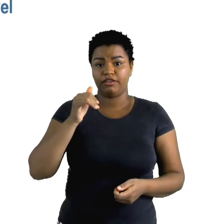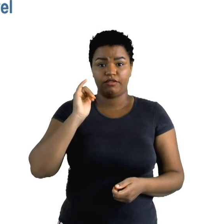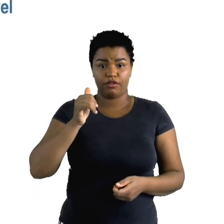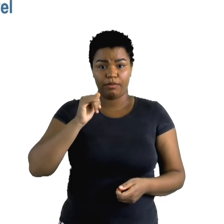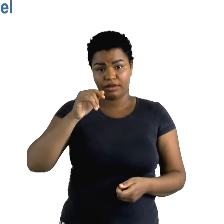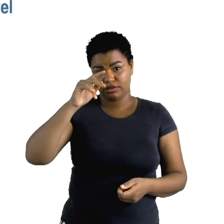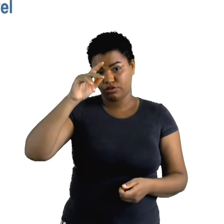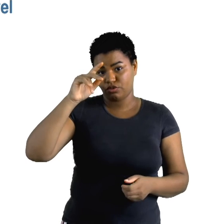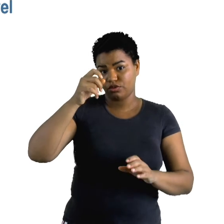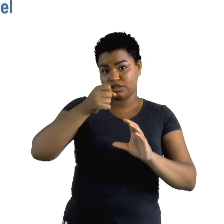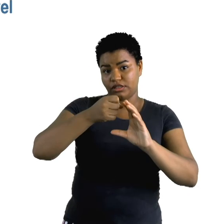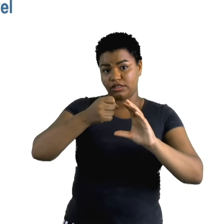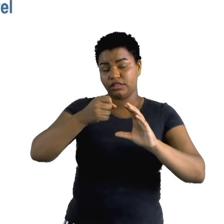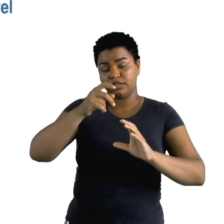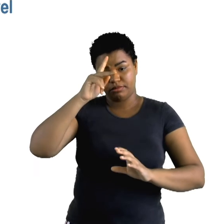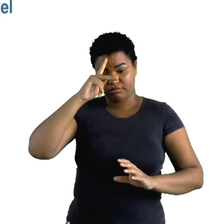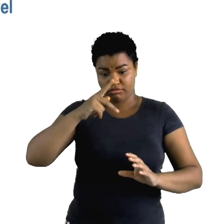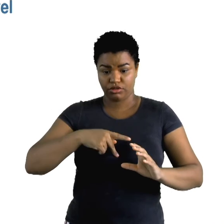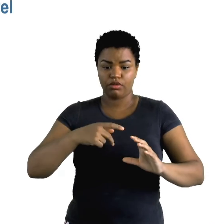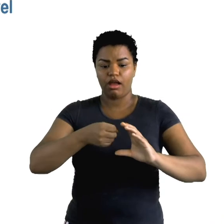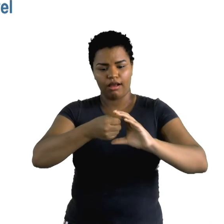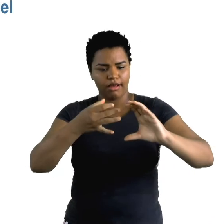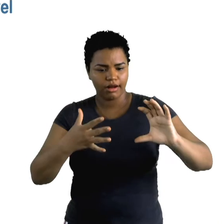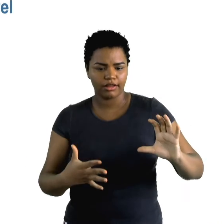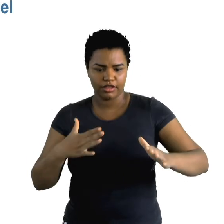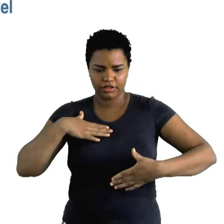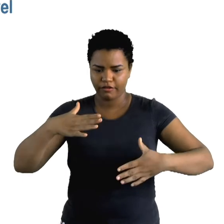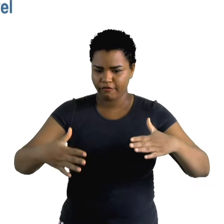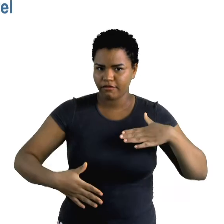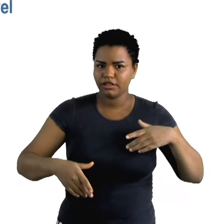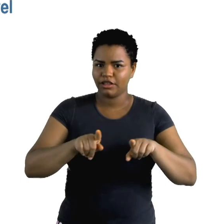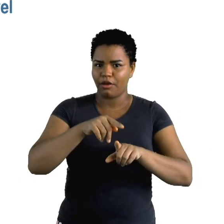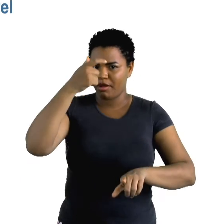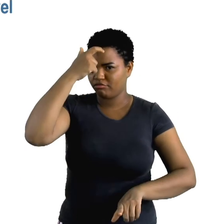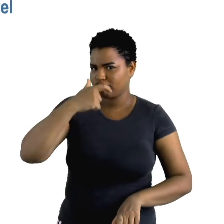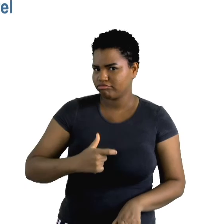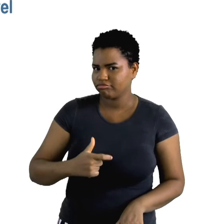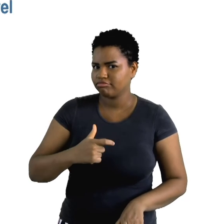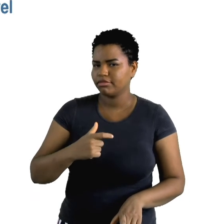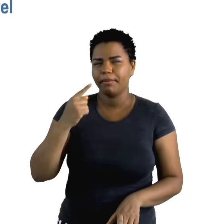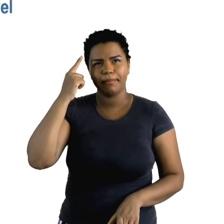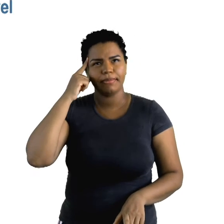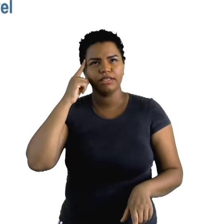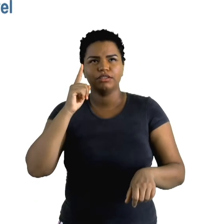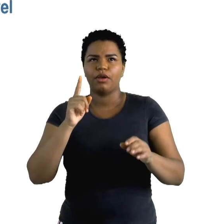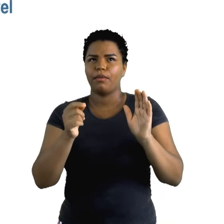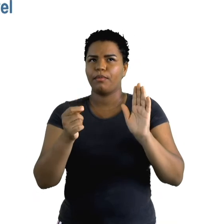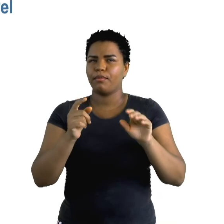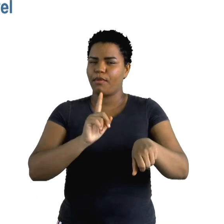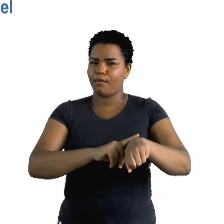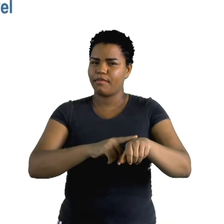características, tanto física quanto personalidade. Pense num momento marcante, pense num fato